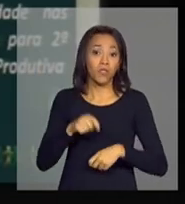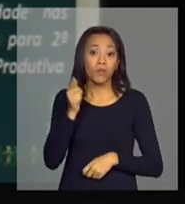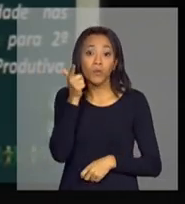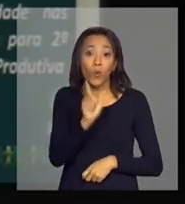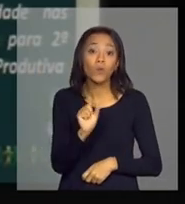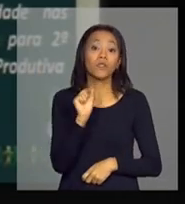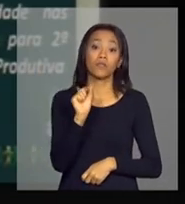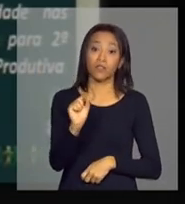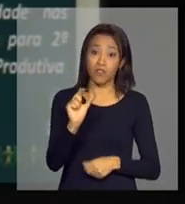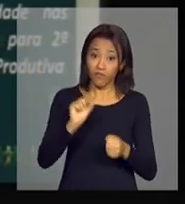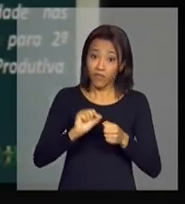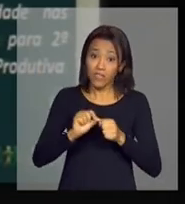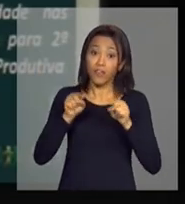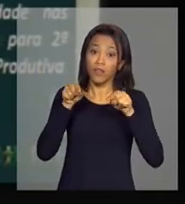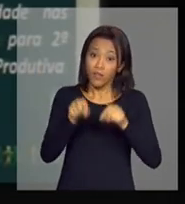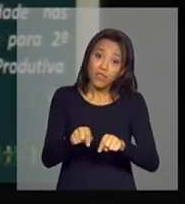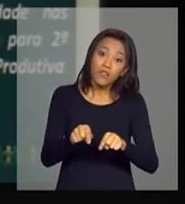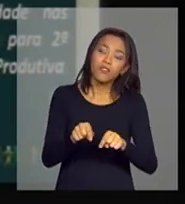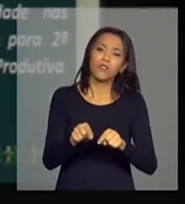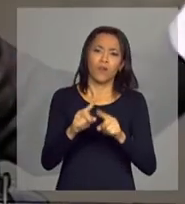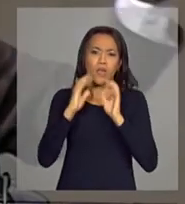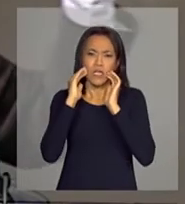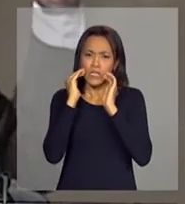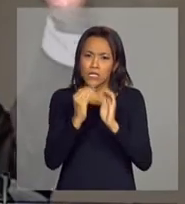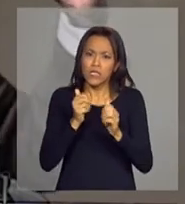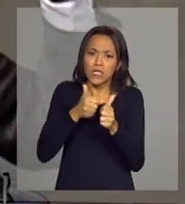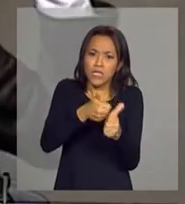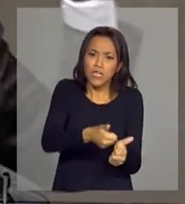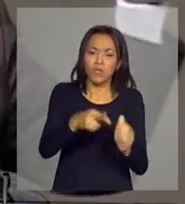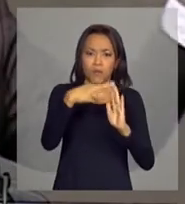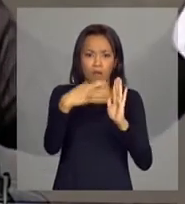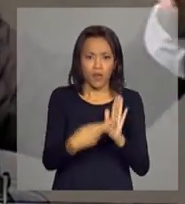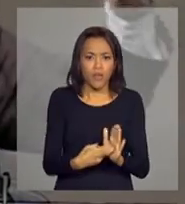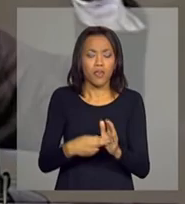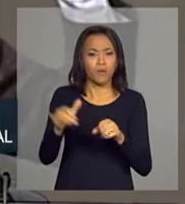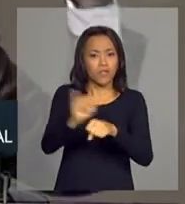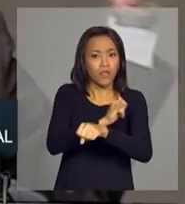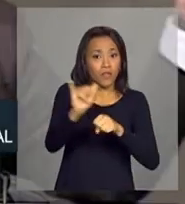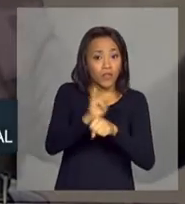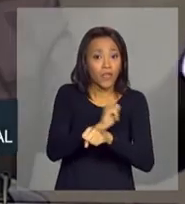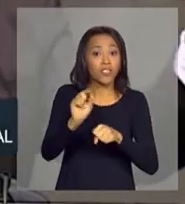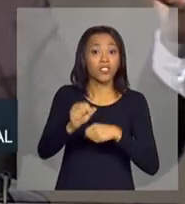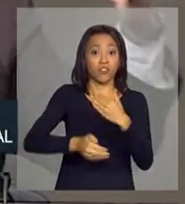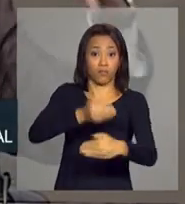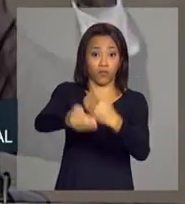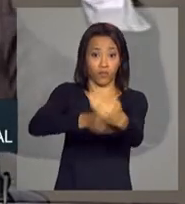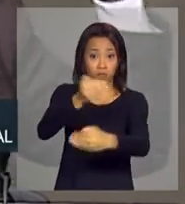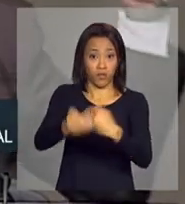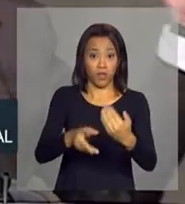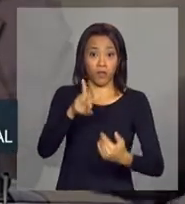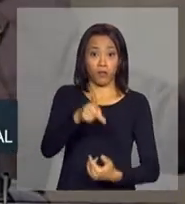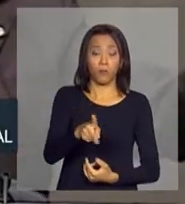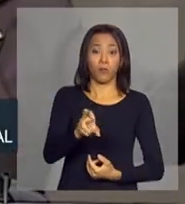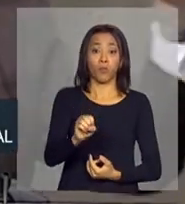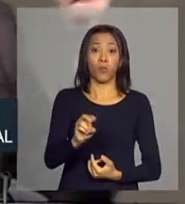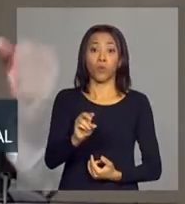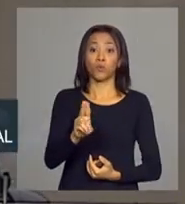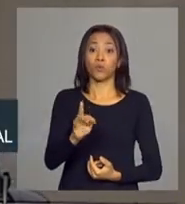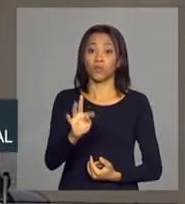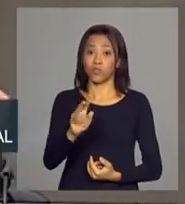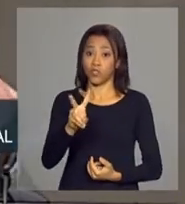fazer isso dentro de uma estratégia de desenvolvimento produtivo, inovativo e territorial